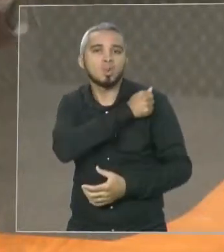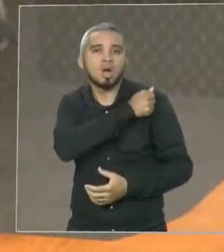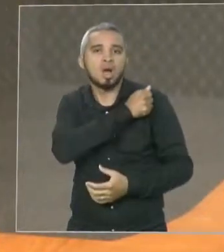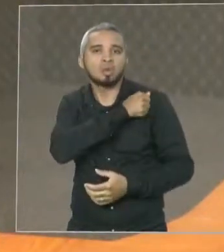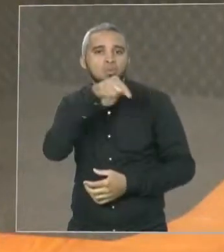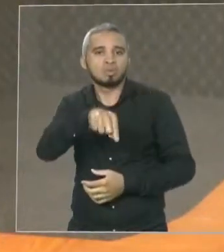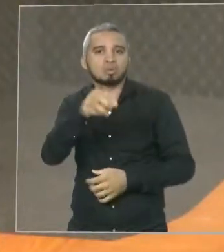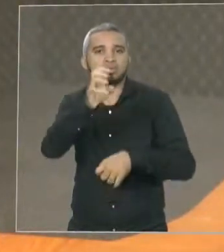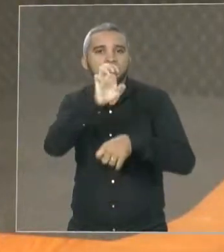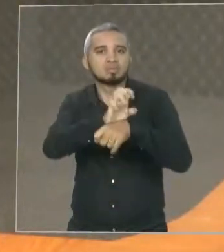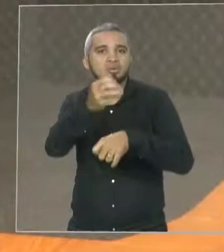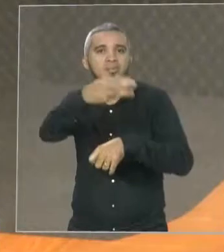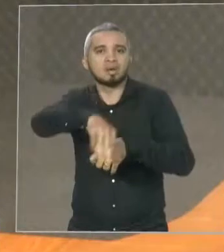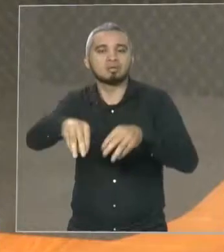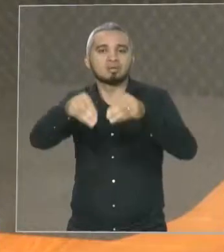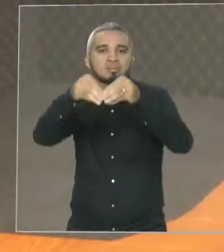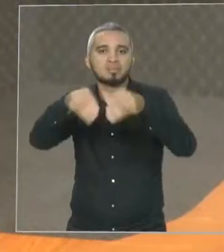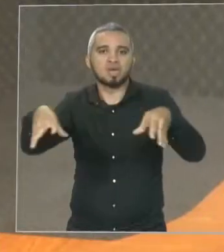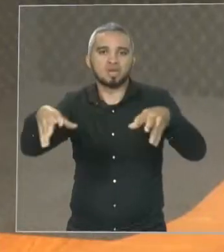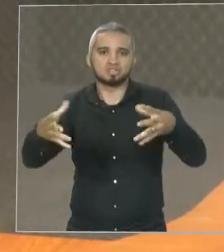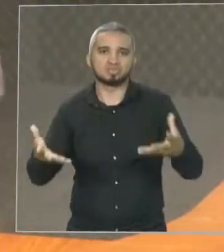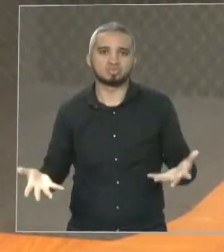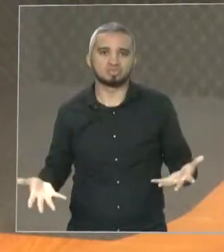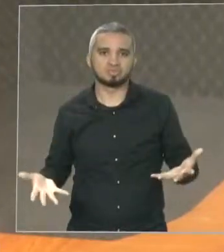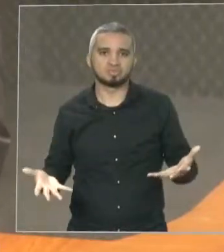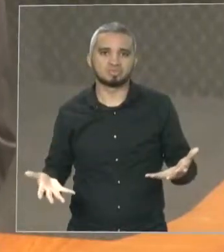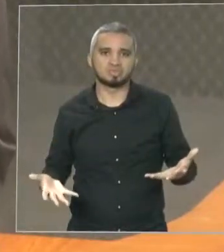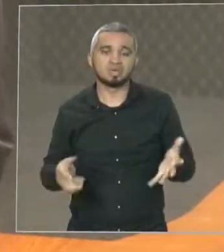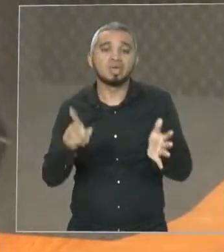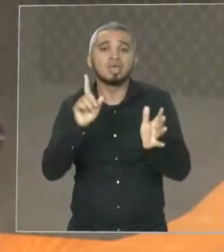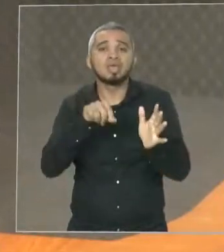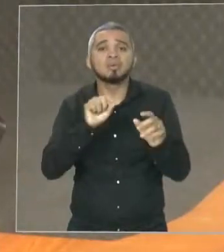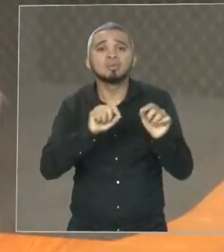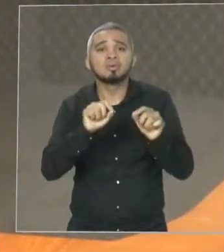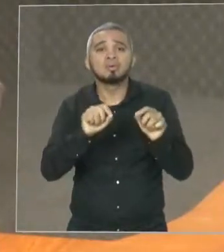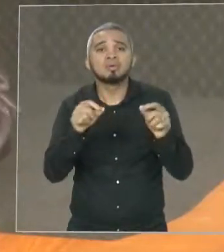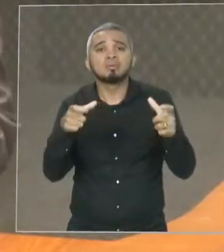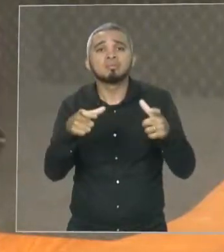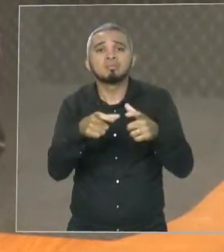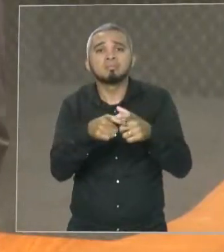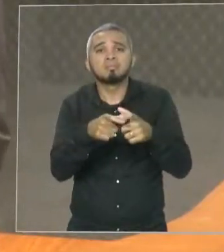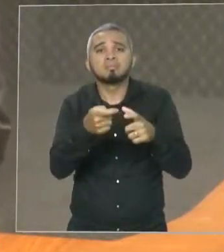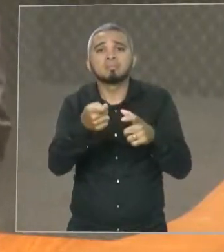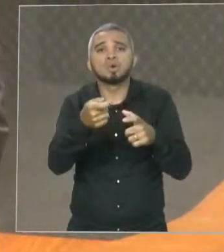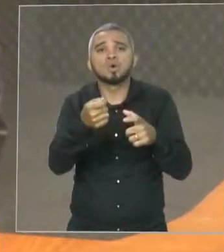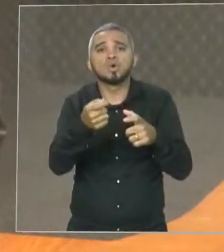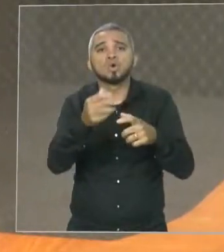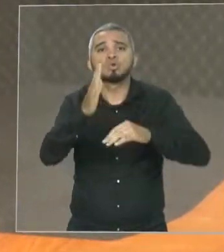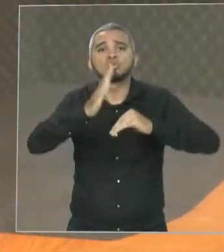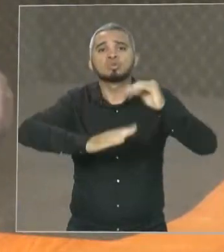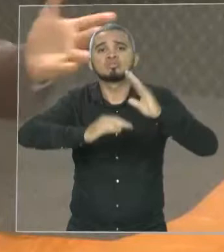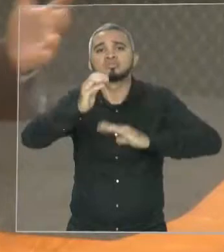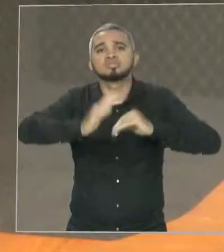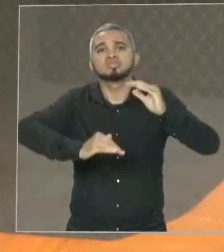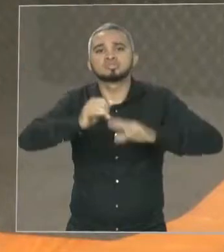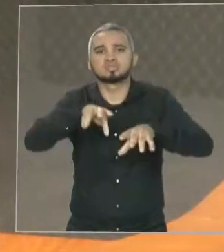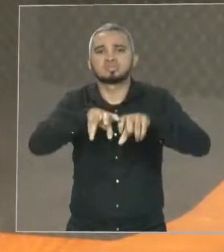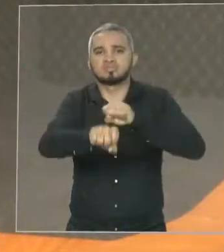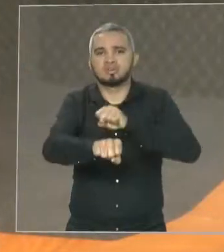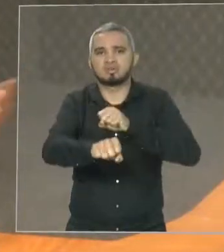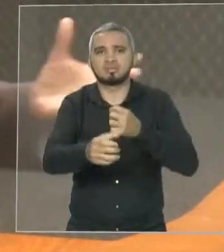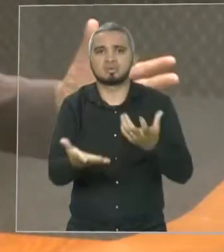prejuízo para o Estado do Maranhão. São menos profissionais que serão formados, menos médicos, menos engenheiros, menos